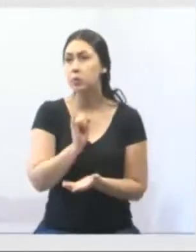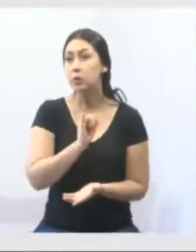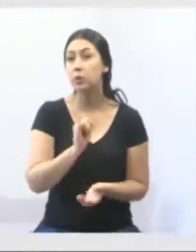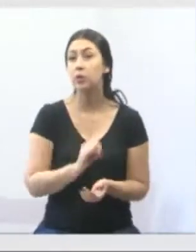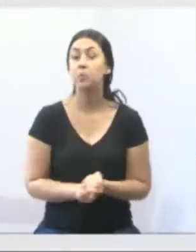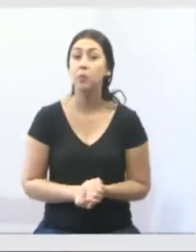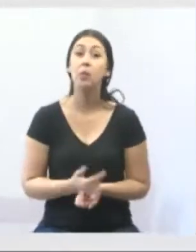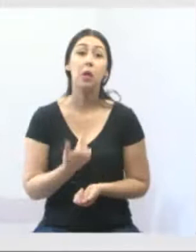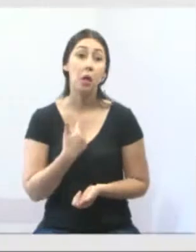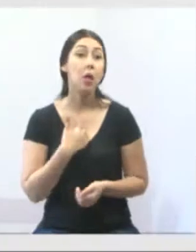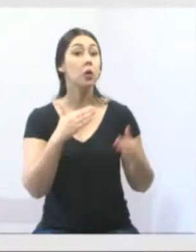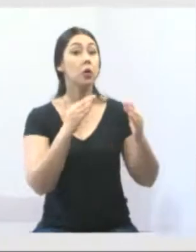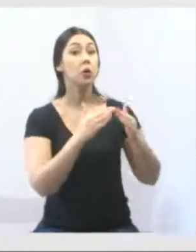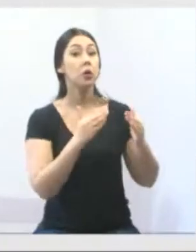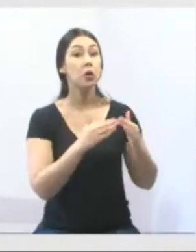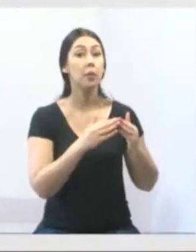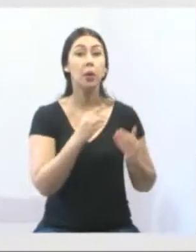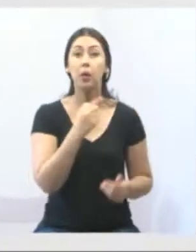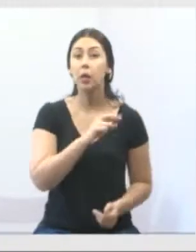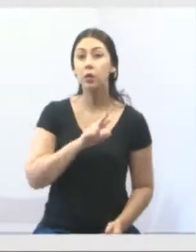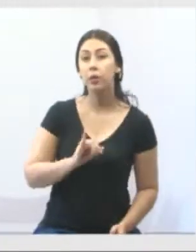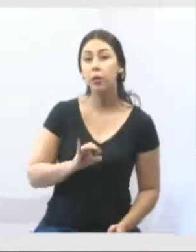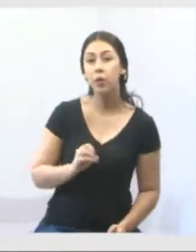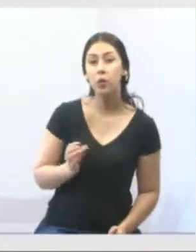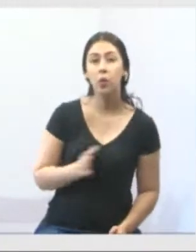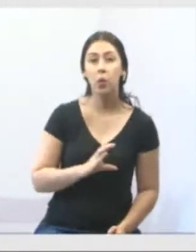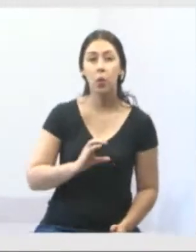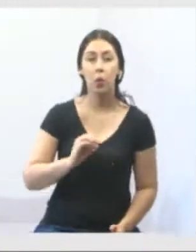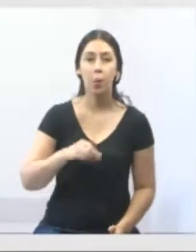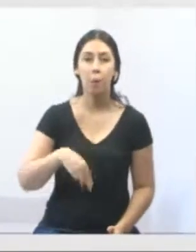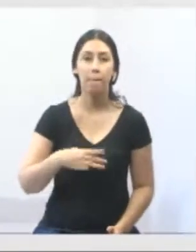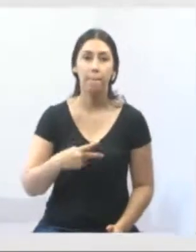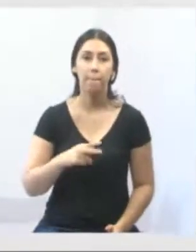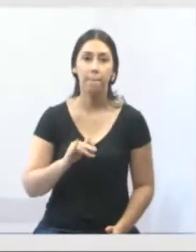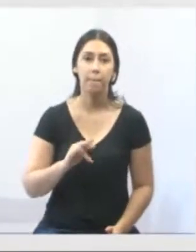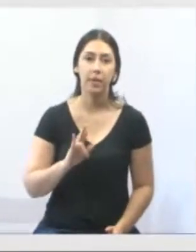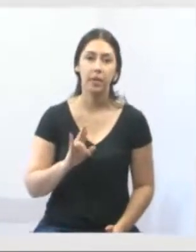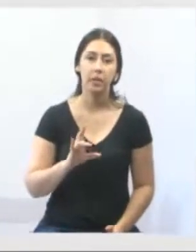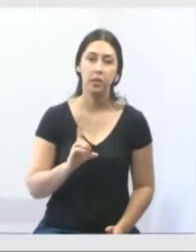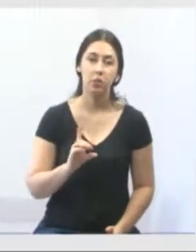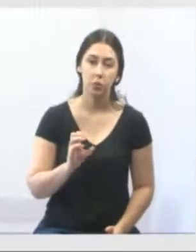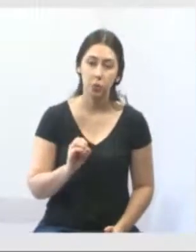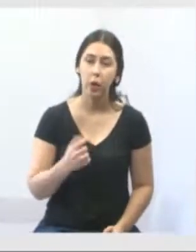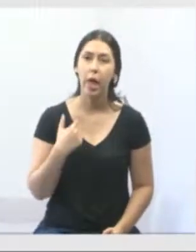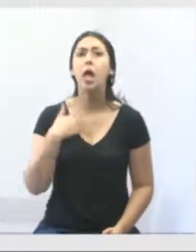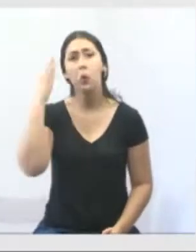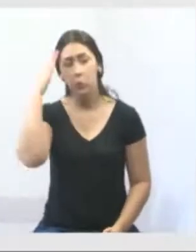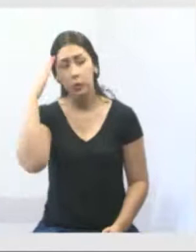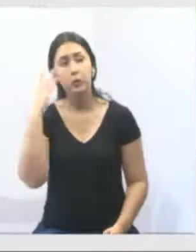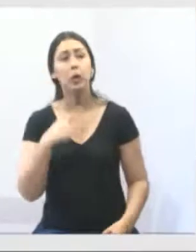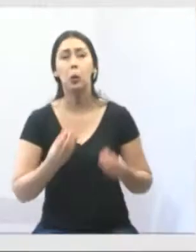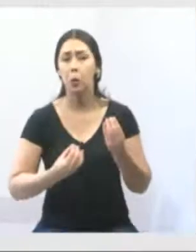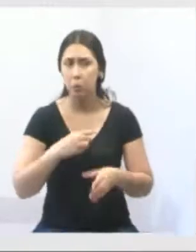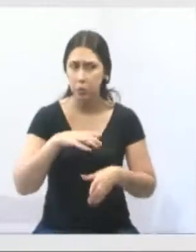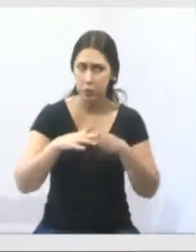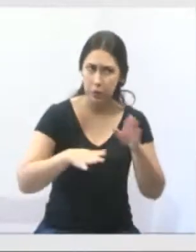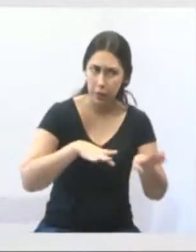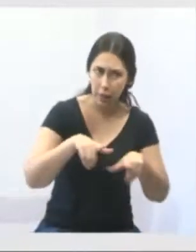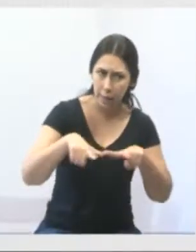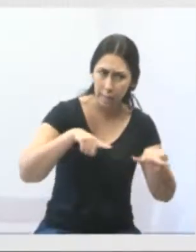mesmo, que moro lá no bairro do Rio Cumprido, sei o que a Defesa Civil faz, o que ela ajuda.